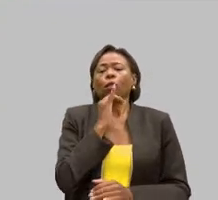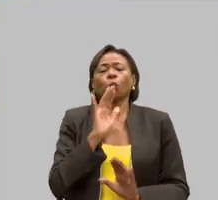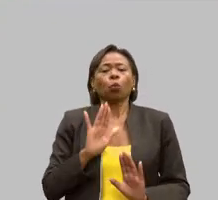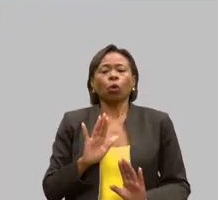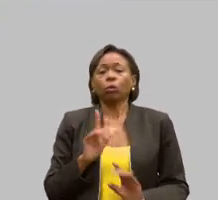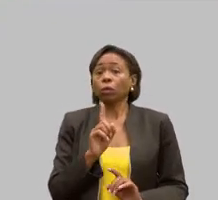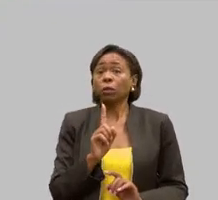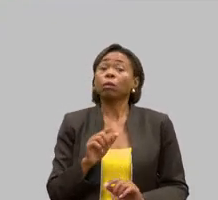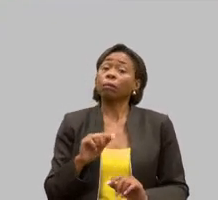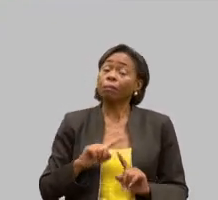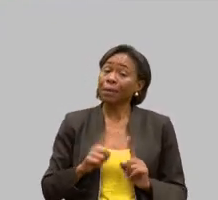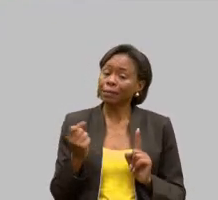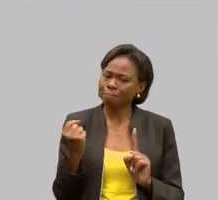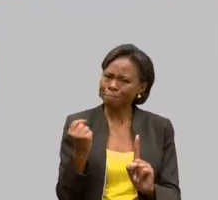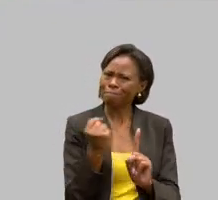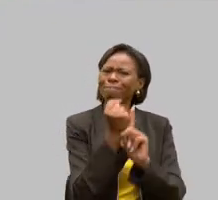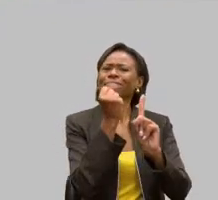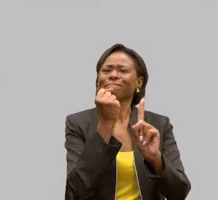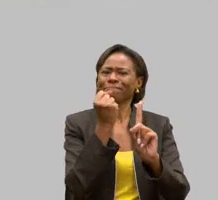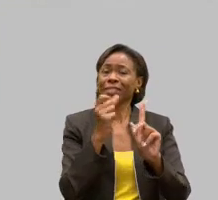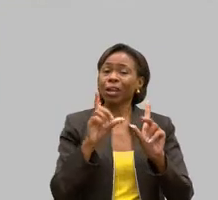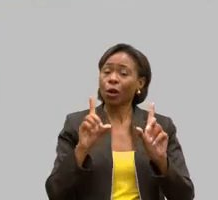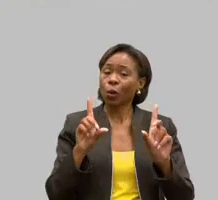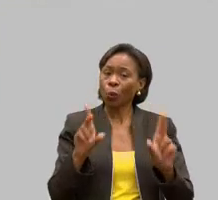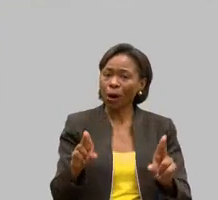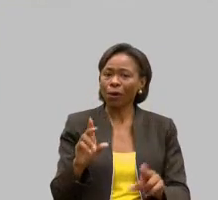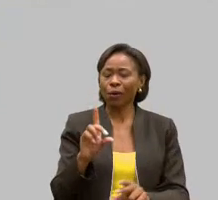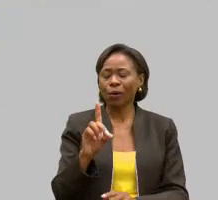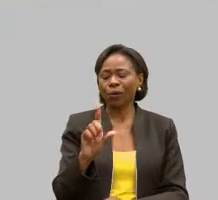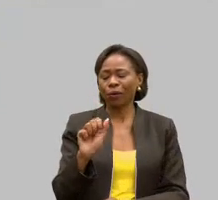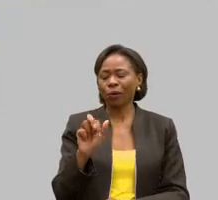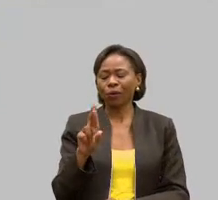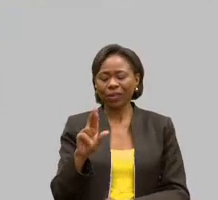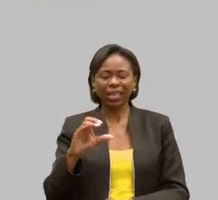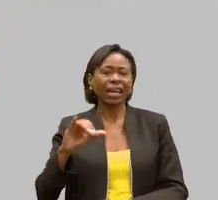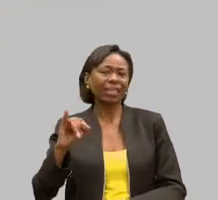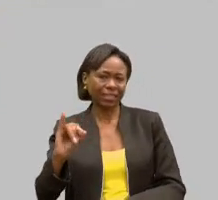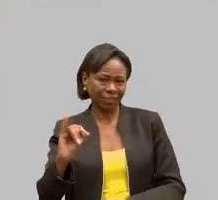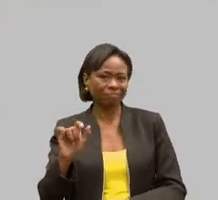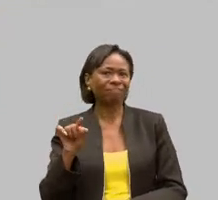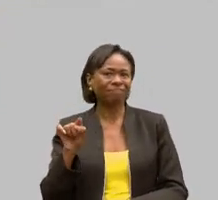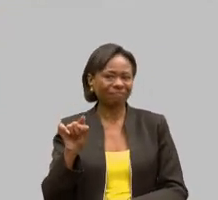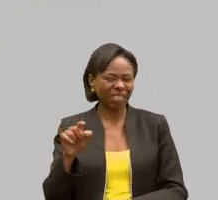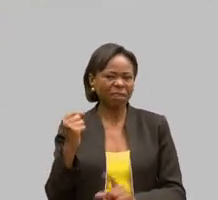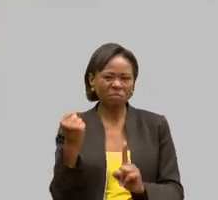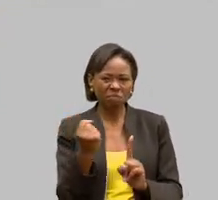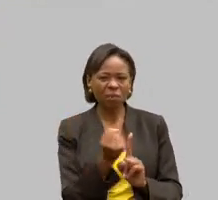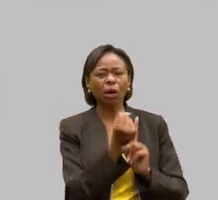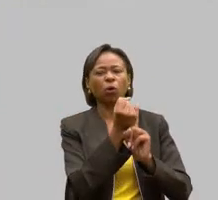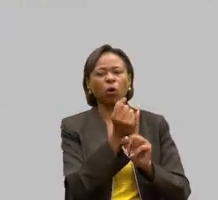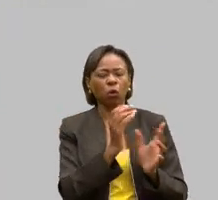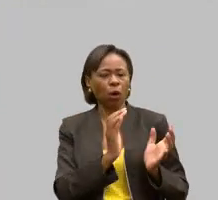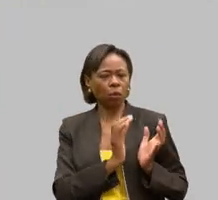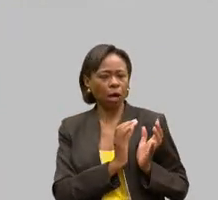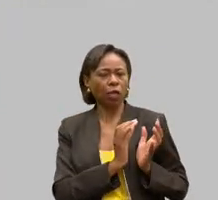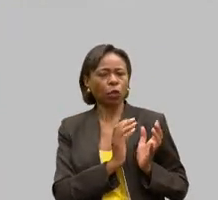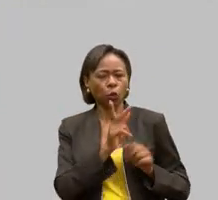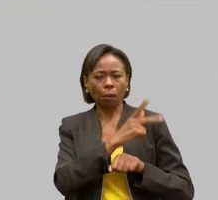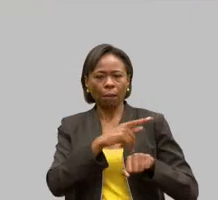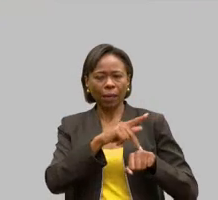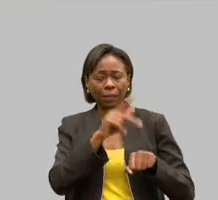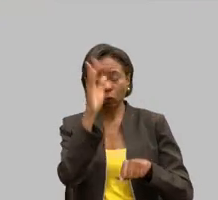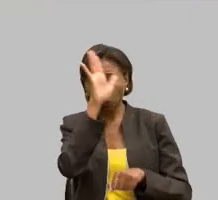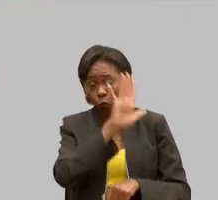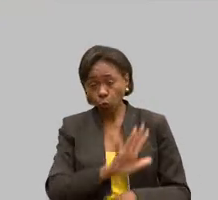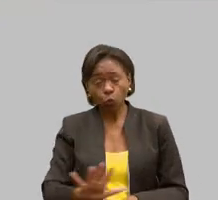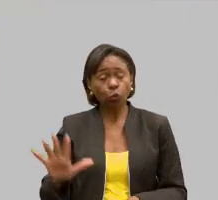outros demais que fundaram a PAI no país inteiro. Deixou sua marca, o seu legado. Isso é